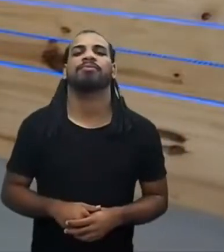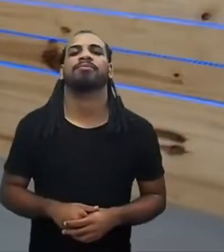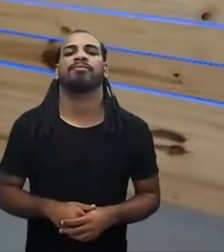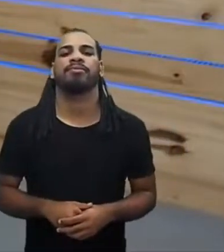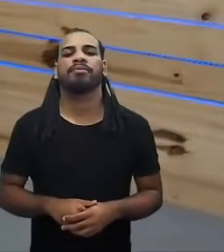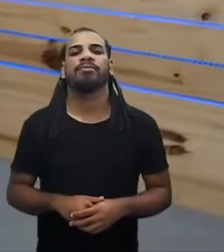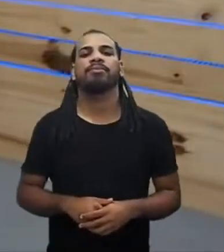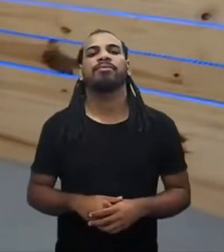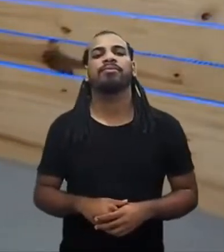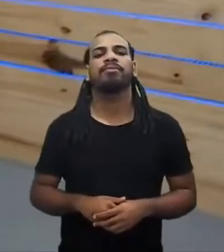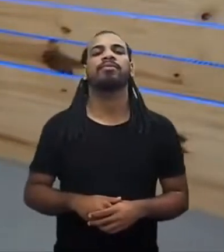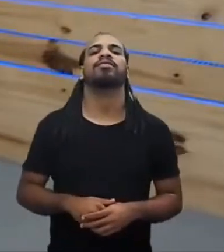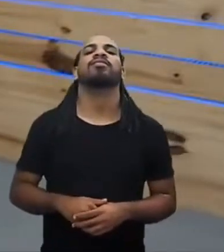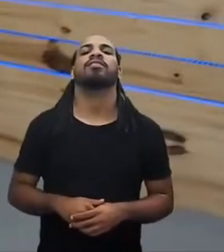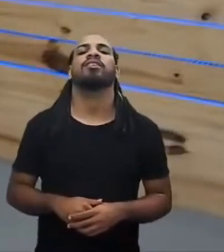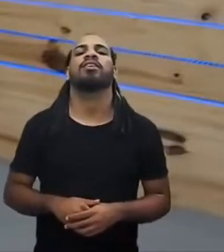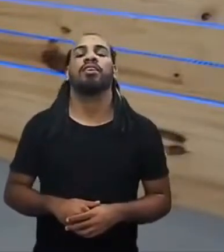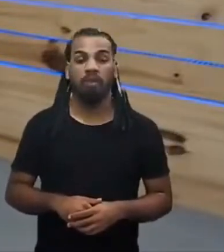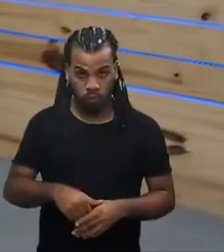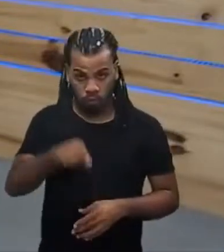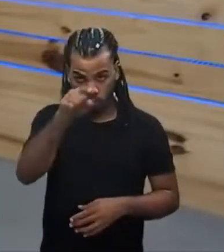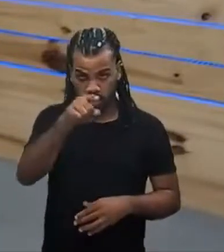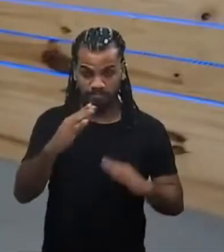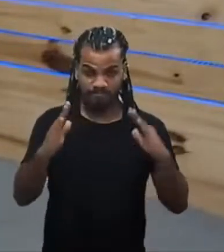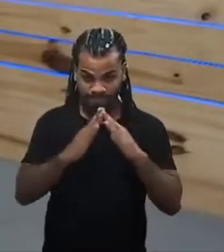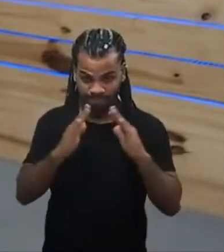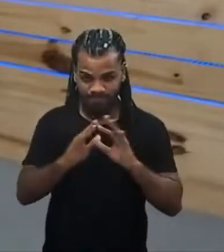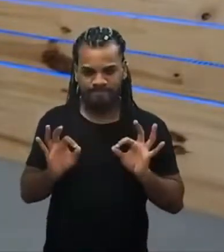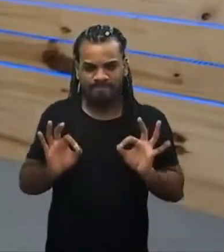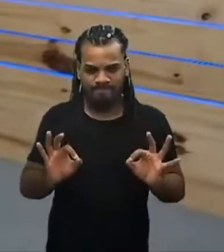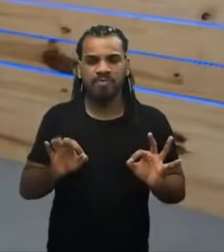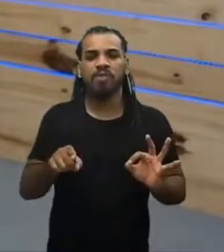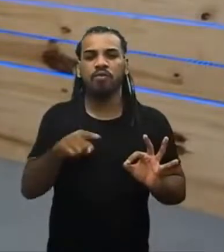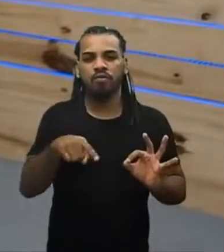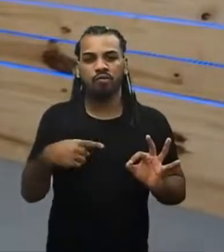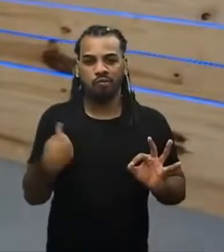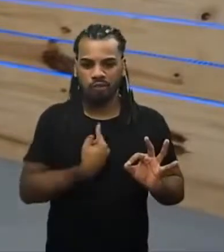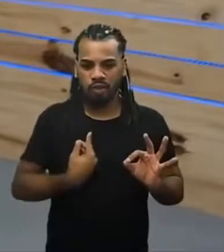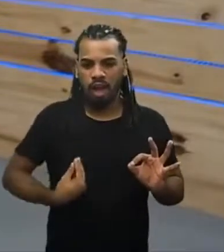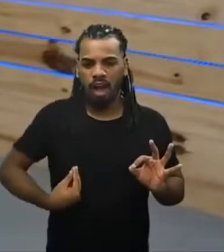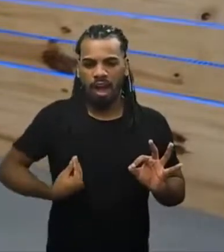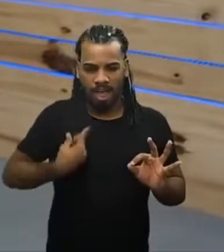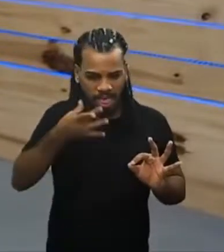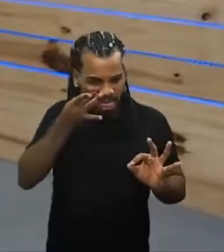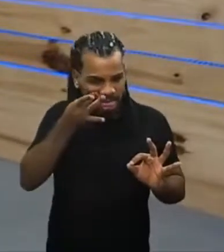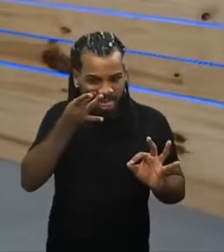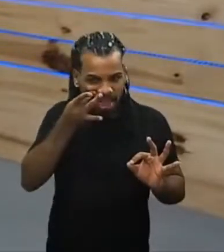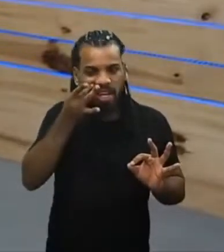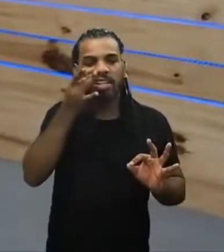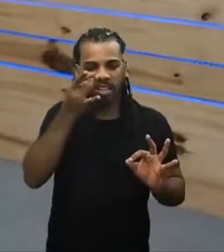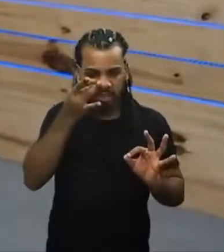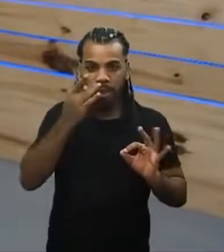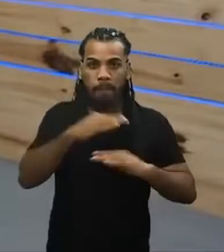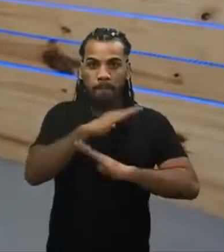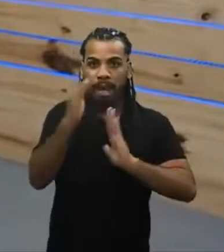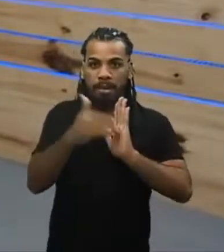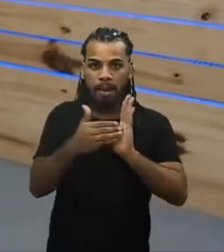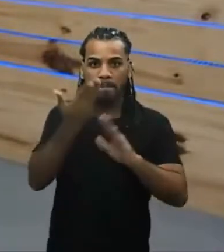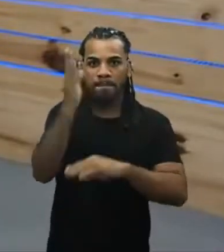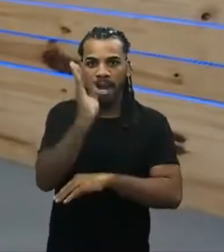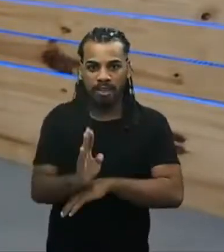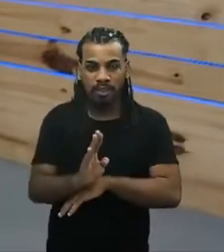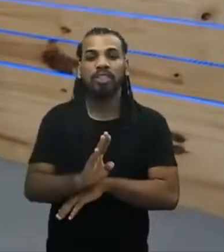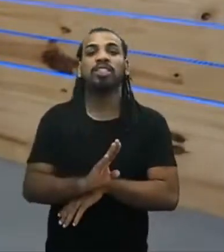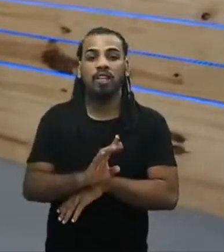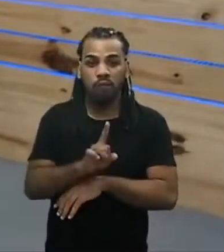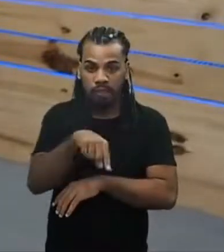se acomoda bem aí em casa, porque agora a gente está ao vivo e está voltado a todo o Brasil. E onde